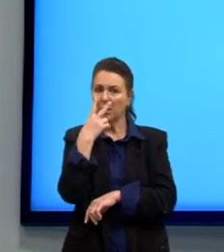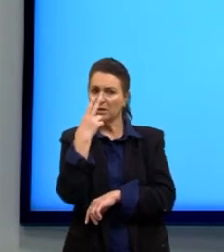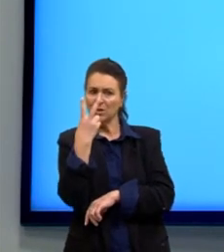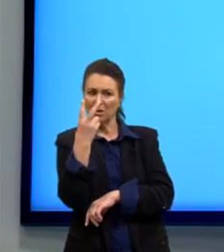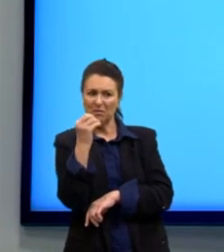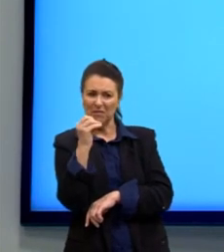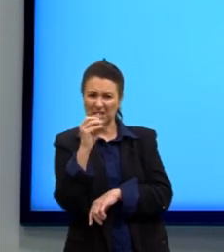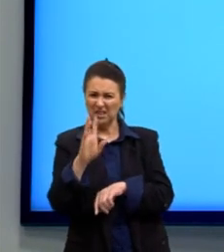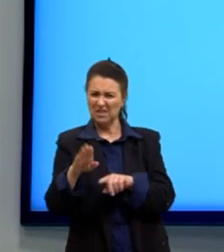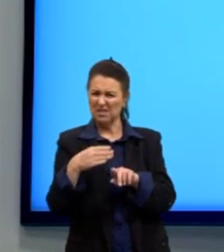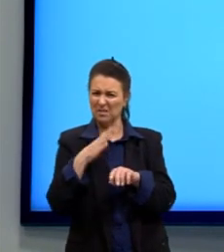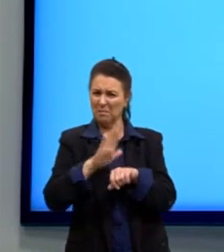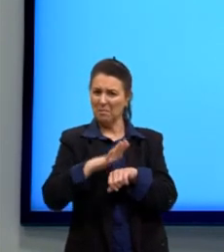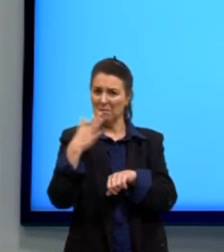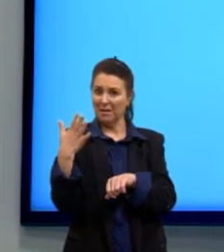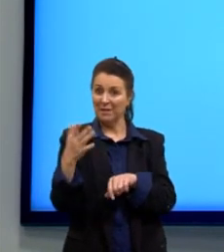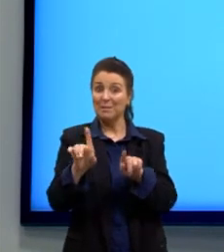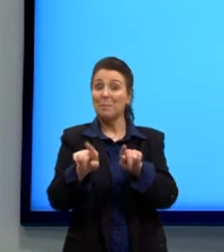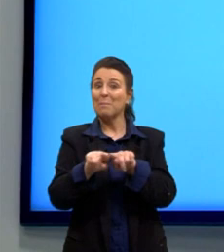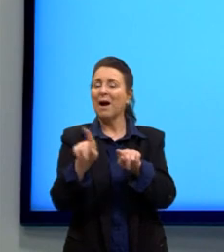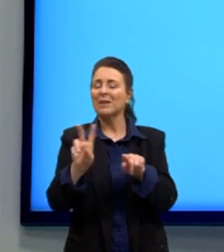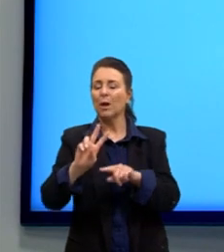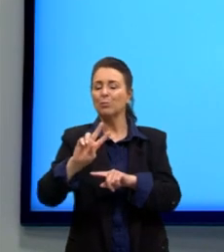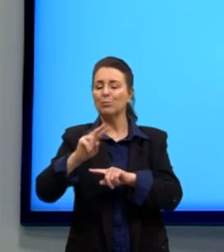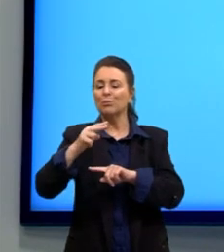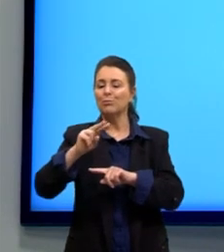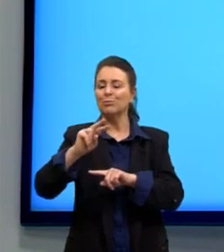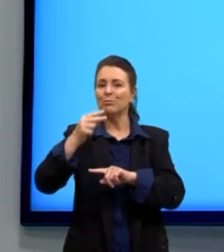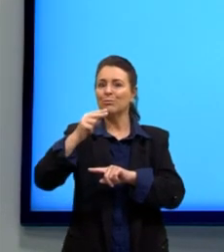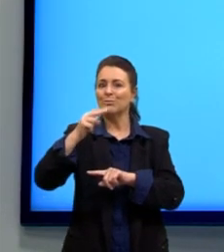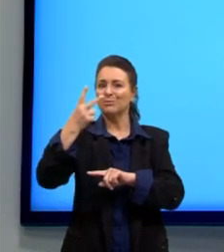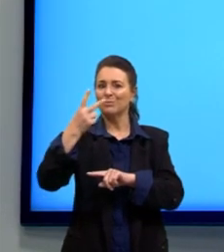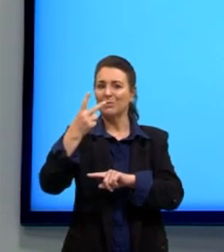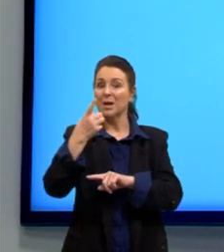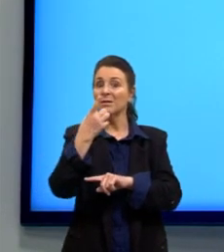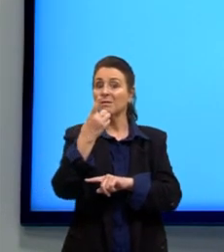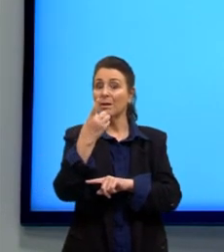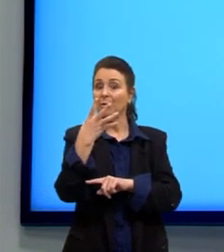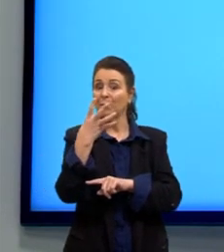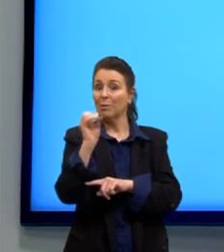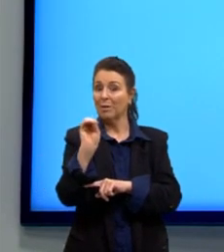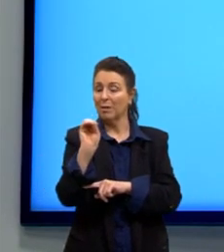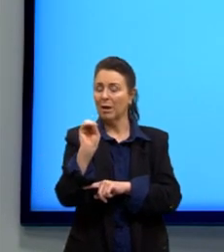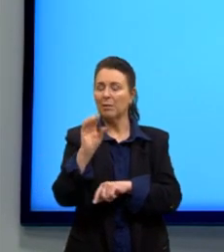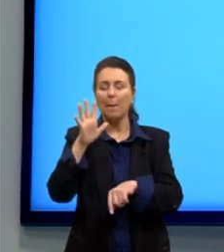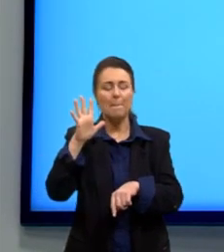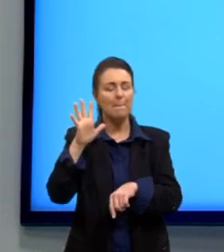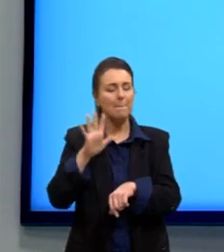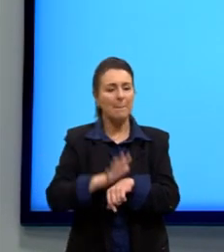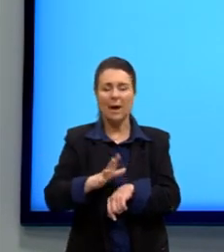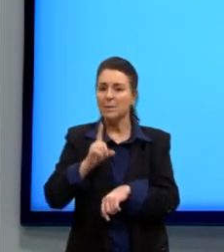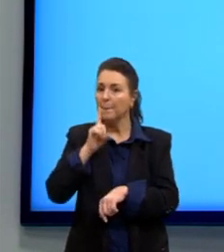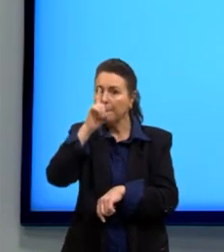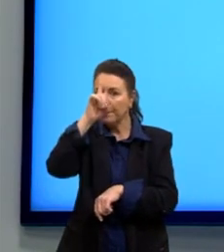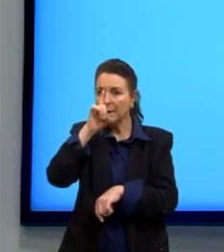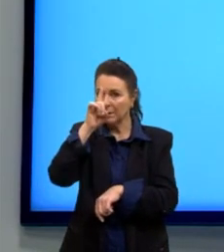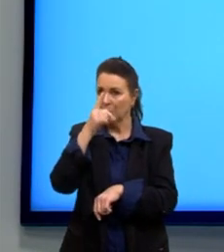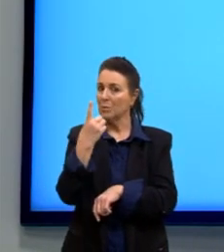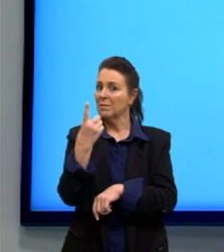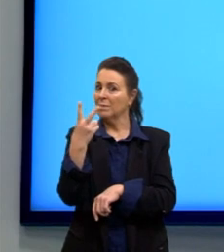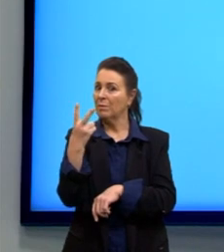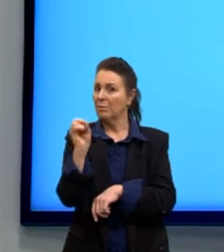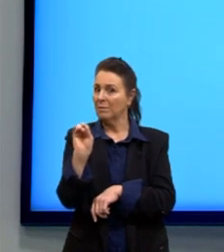mas por ser uma escala exponencial, não se engane, então, 140 já se torna muito mais perigoso do que o 120,